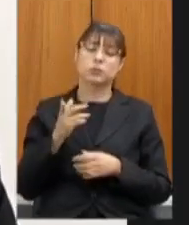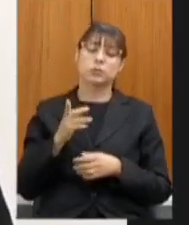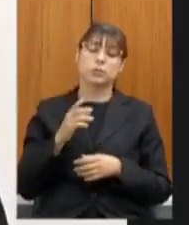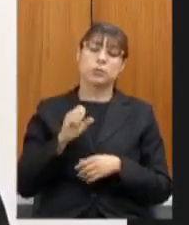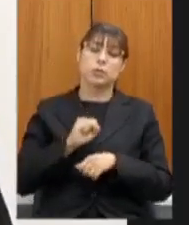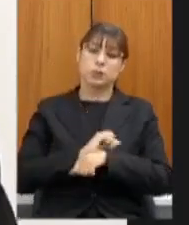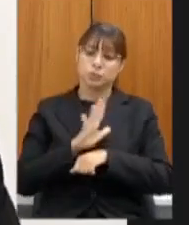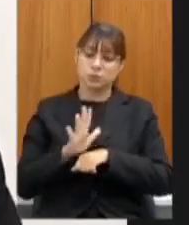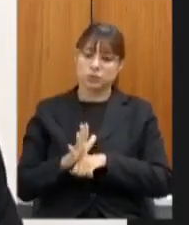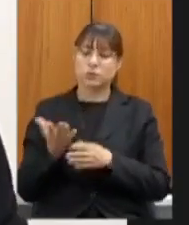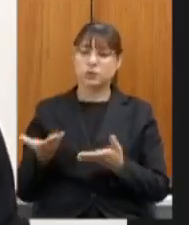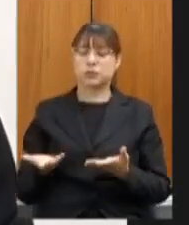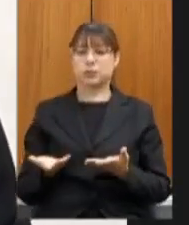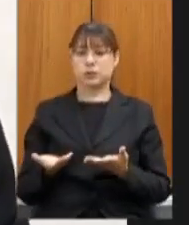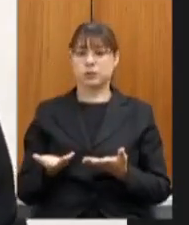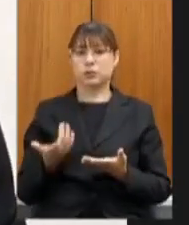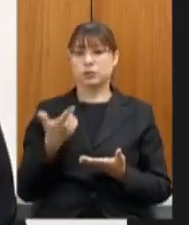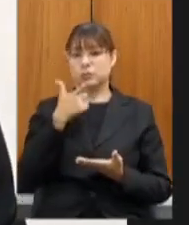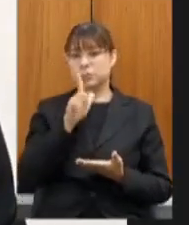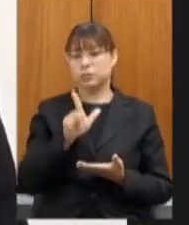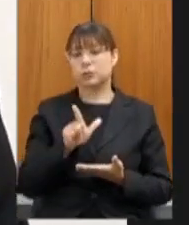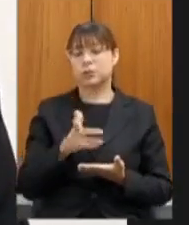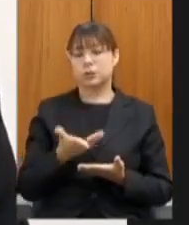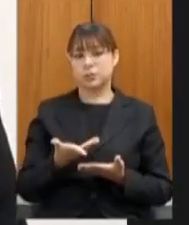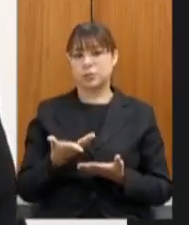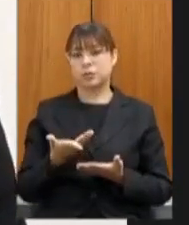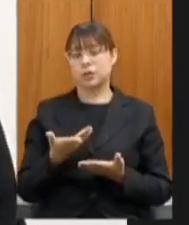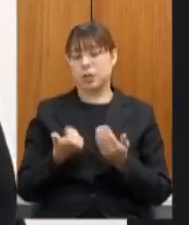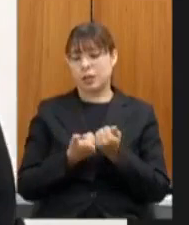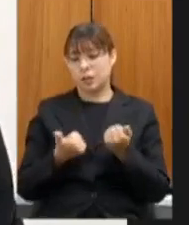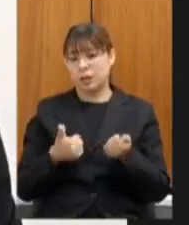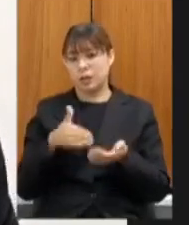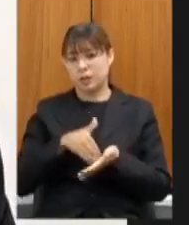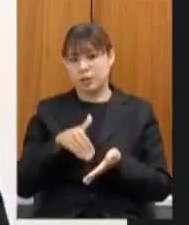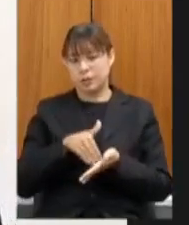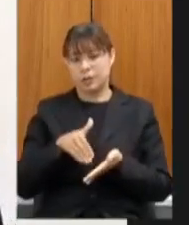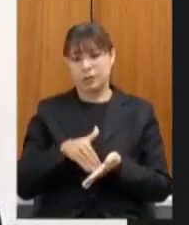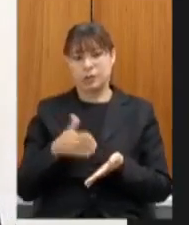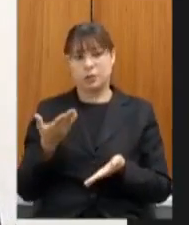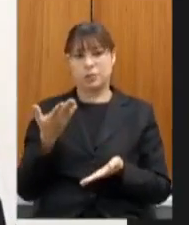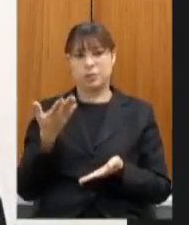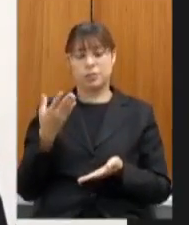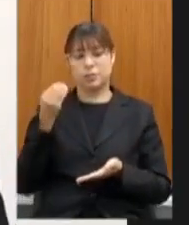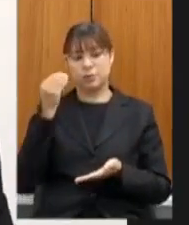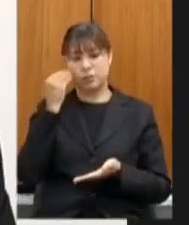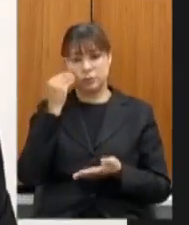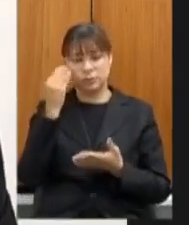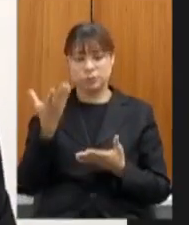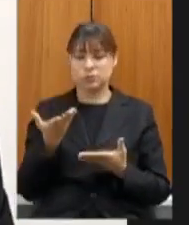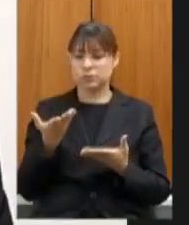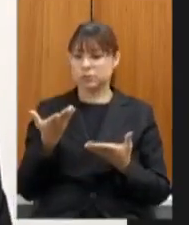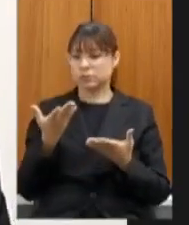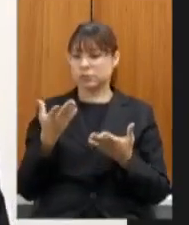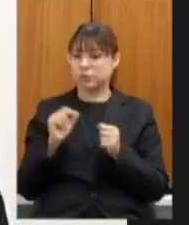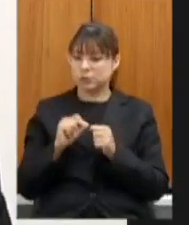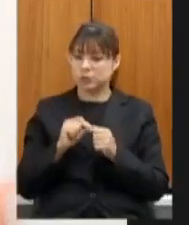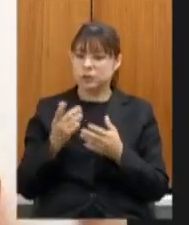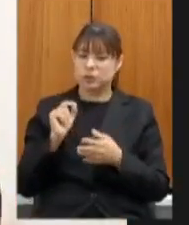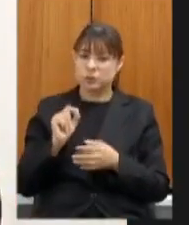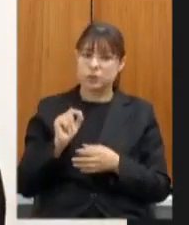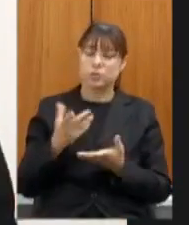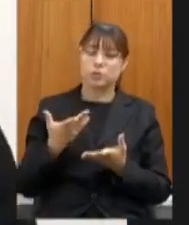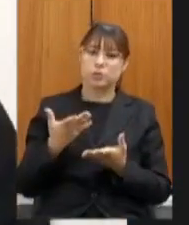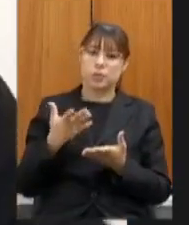seja a subsecretaria aponte mais detalhadamente o hospital universitário dentro